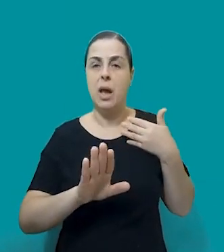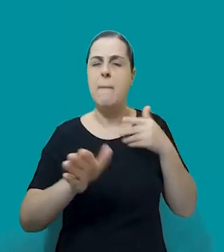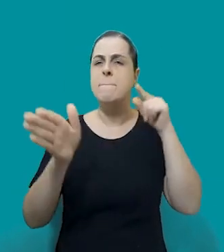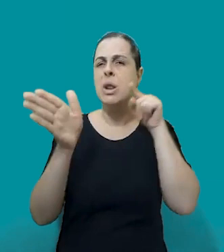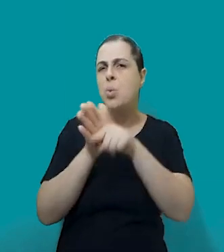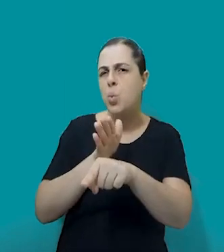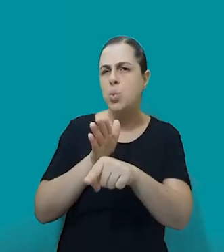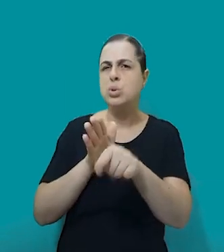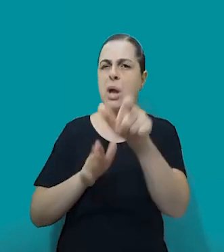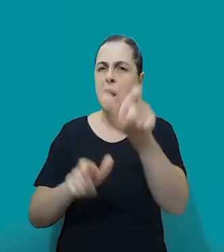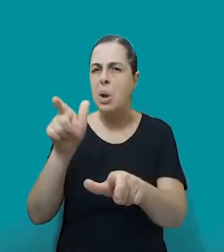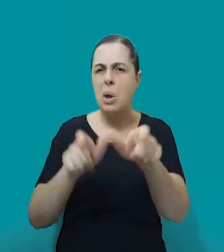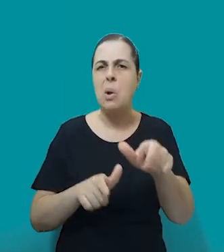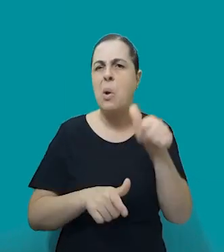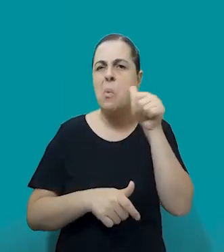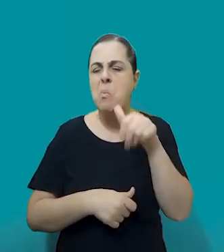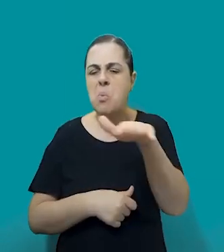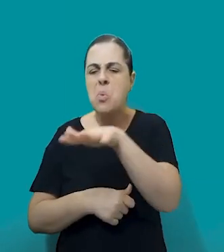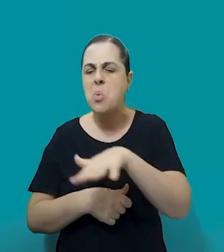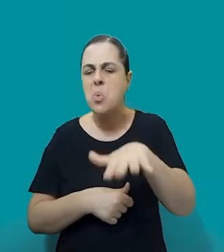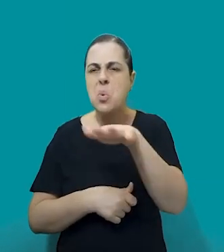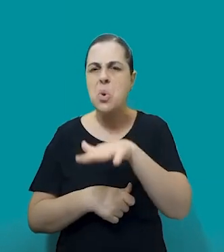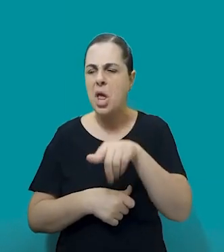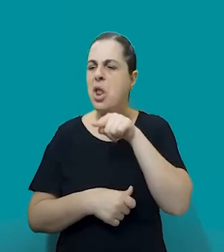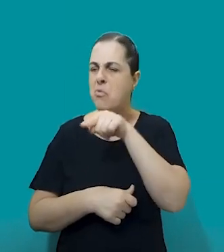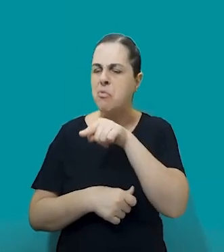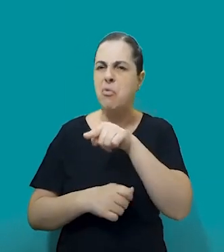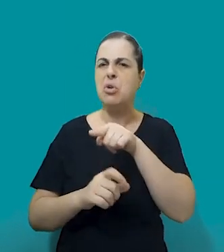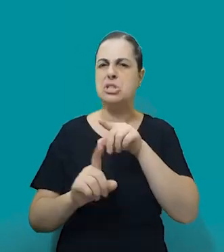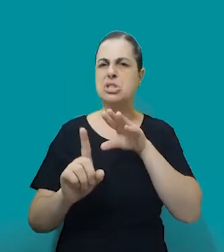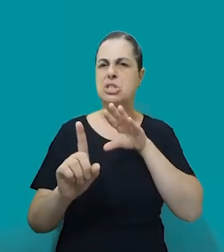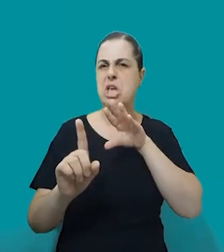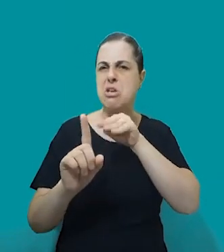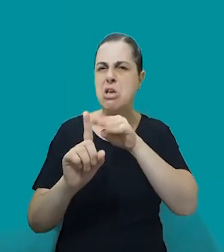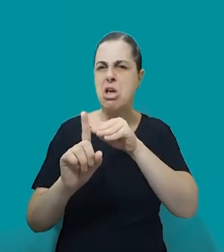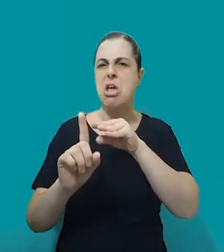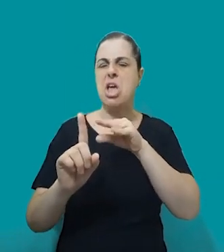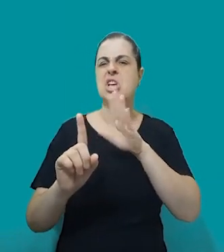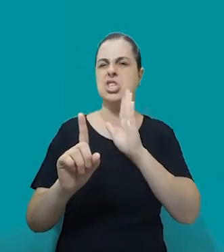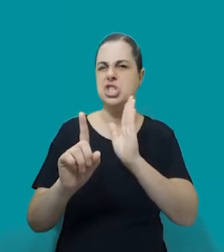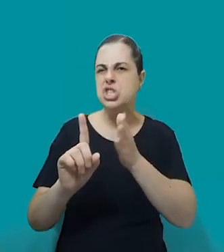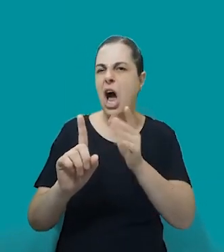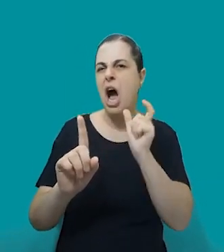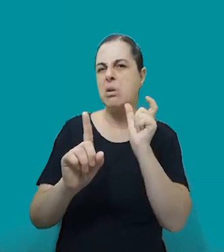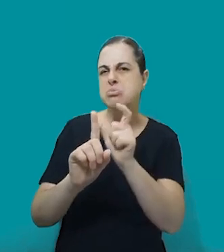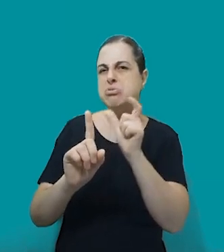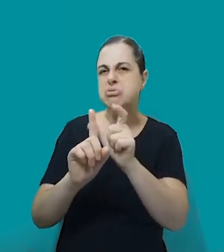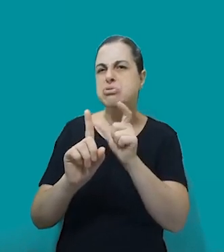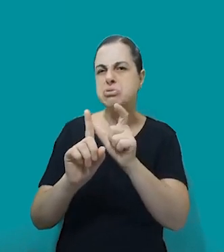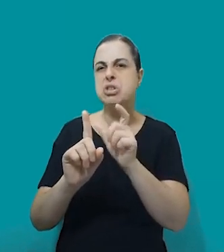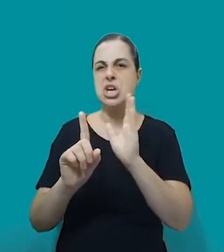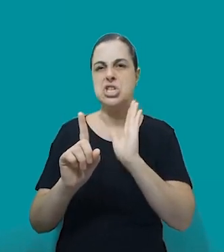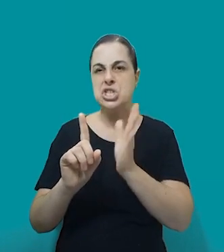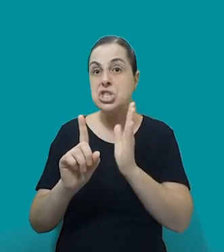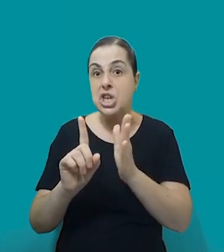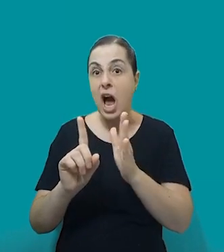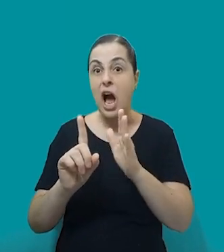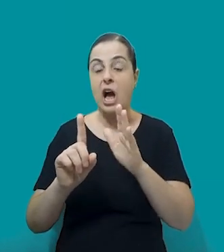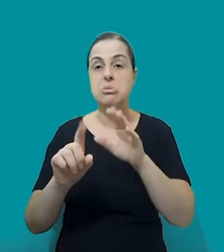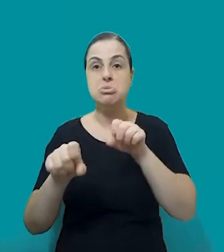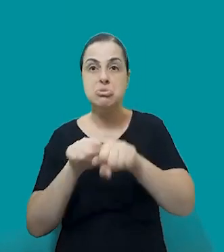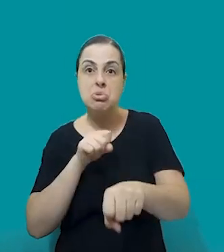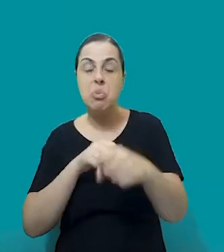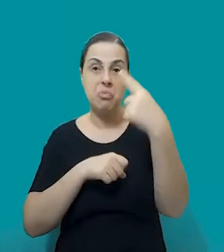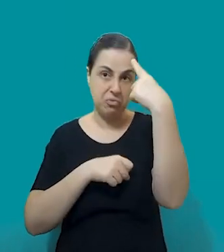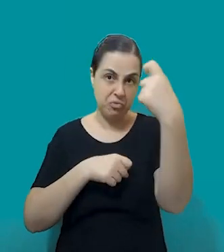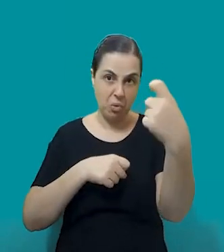se algumas mulheres, se elas já tinham recebido, se elas já tinham sofrido isso. Isso foram várias jogadoras, principalmente de futebol, por todo o